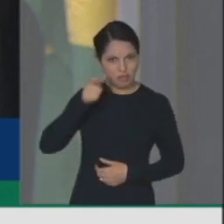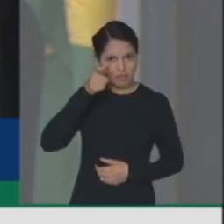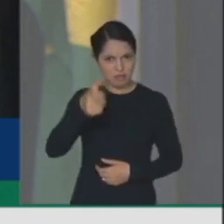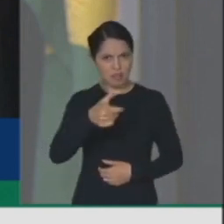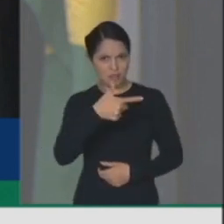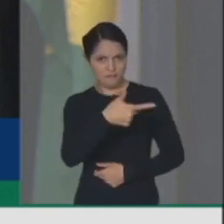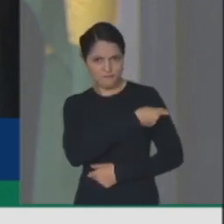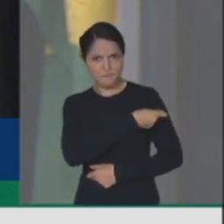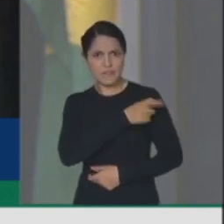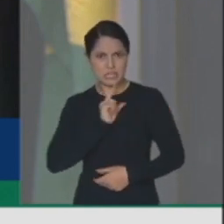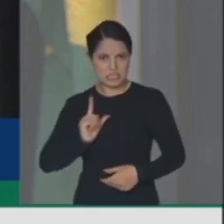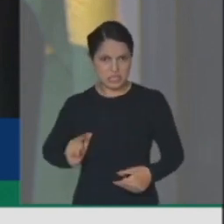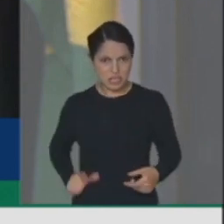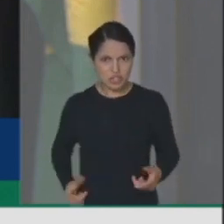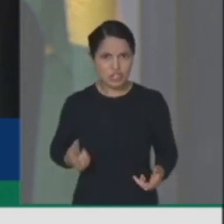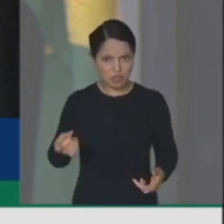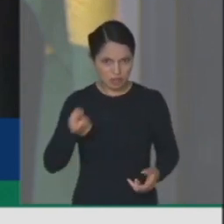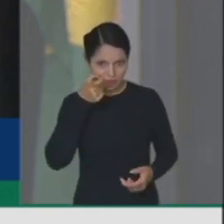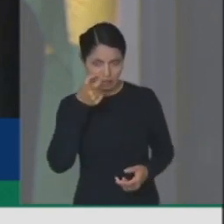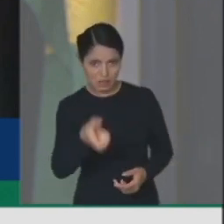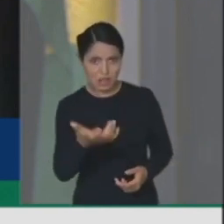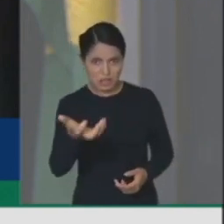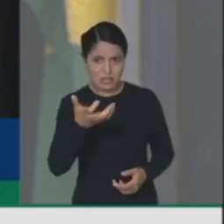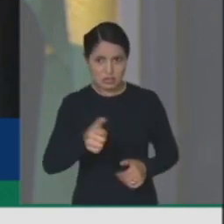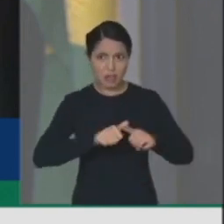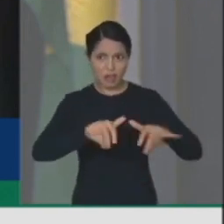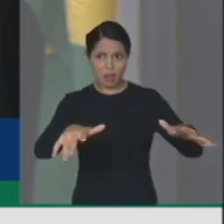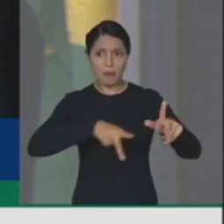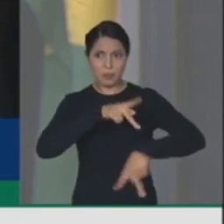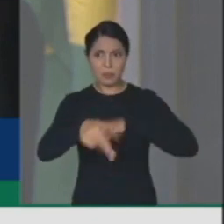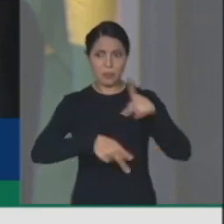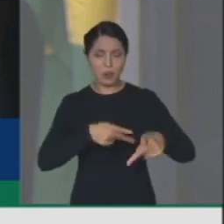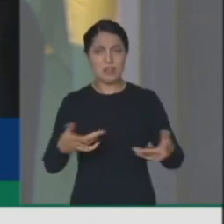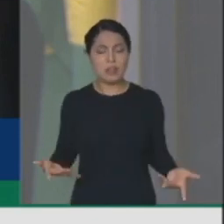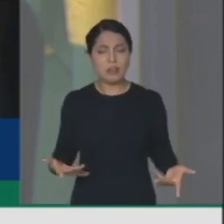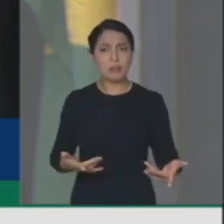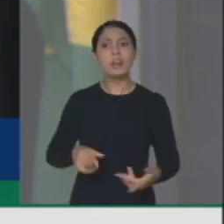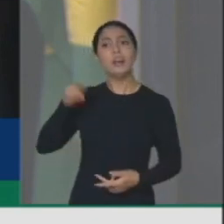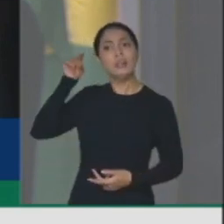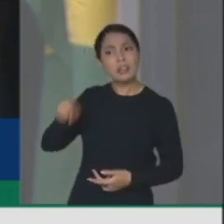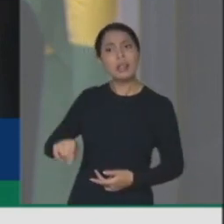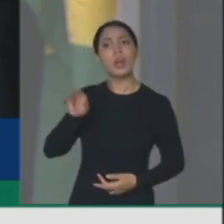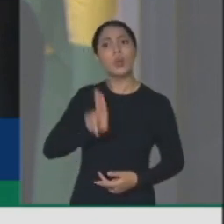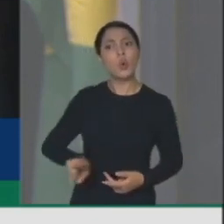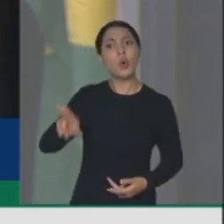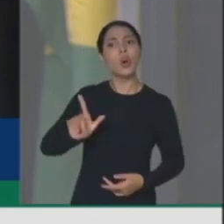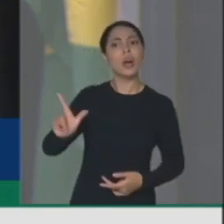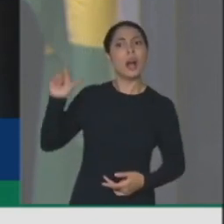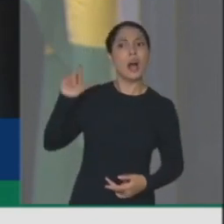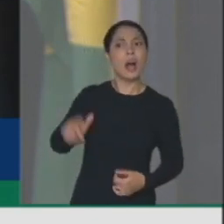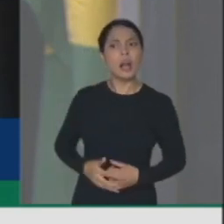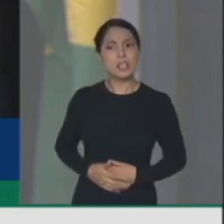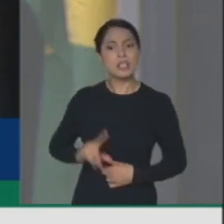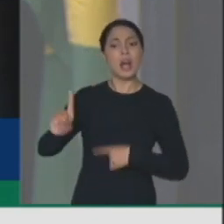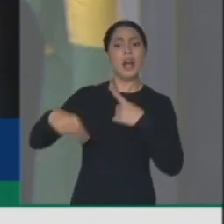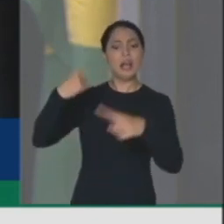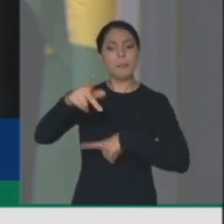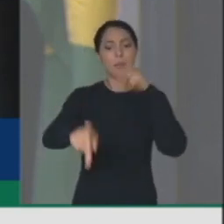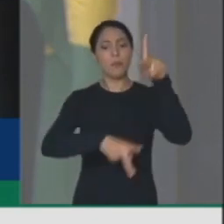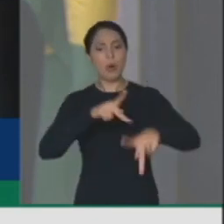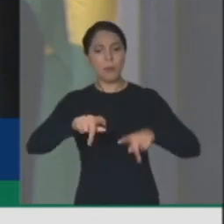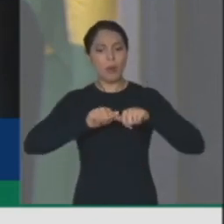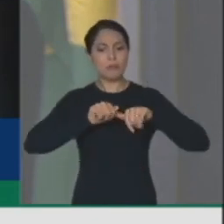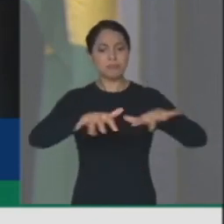foi comprovada e quer que ela seja aplicada na população, que ele faça o uso antes e depois a